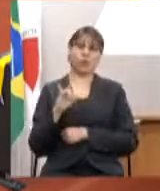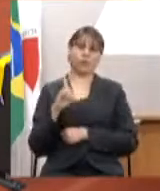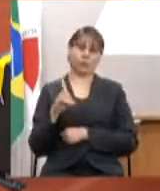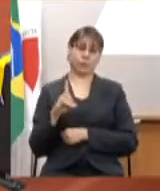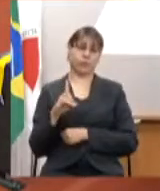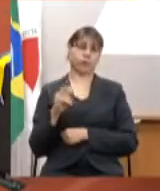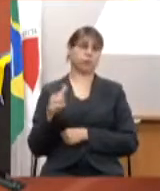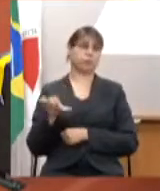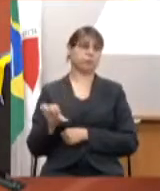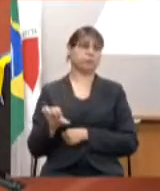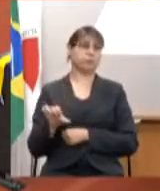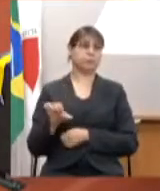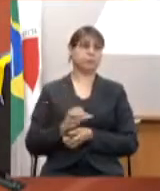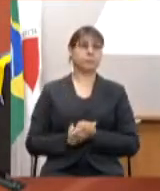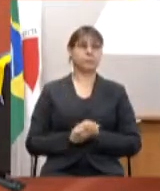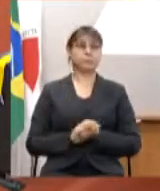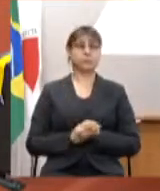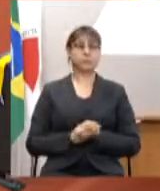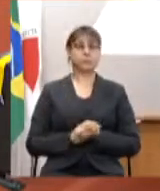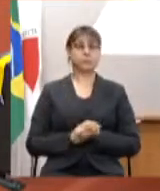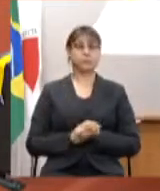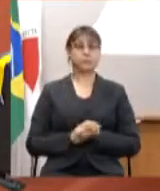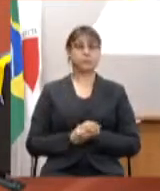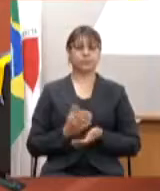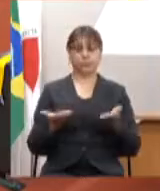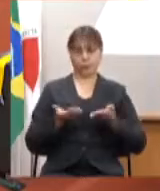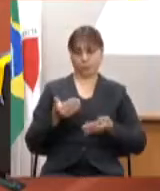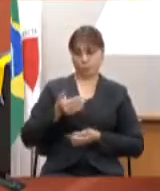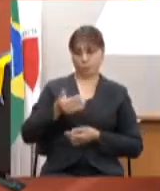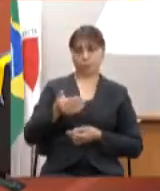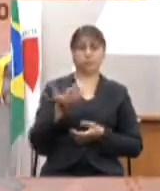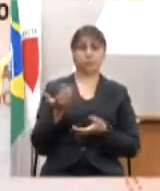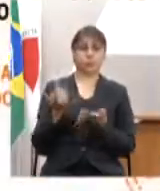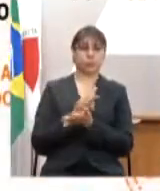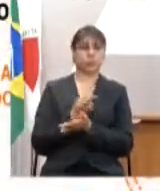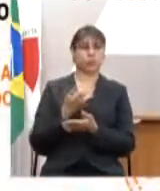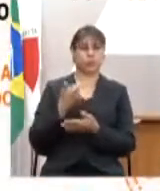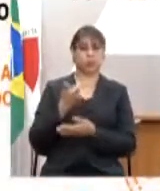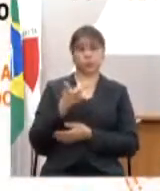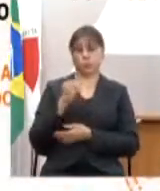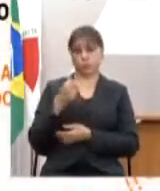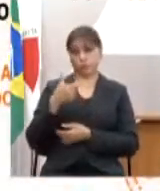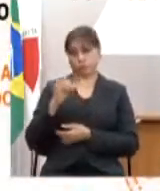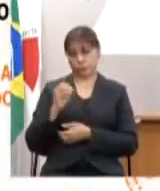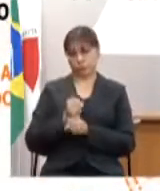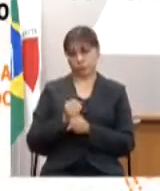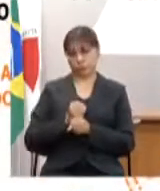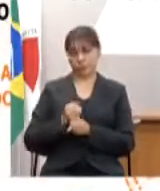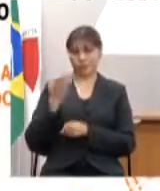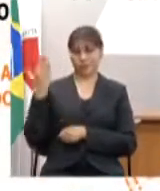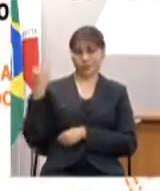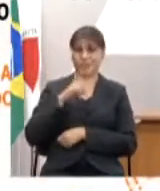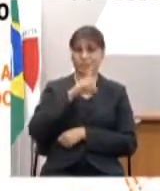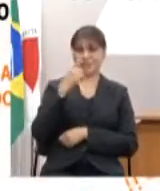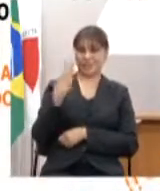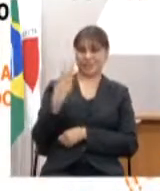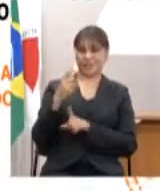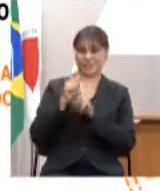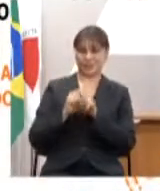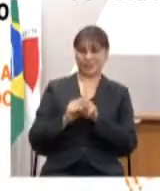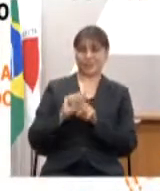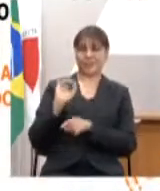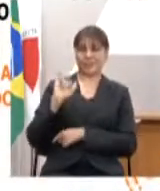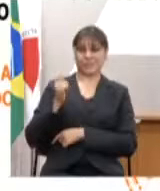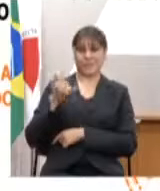da covid-19 que nós estamos enfrentando enquanto secretaria de estado de saúde desde o dia 3 de janeiro que foi a